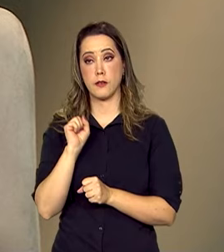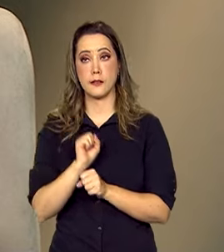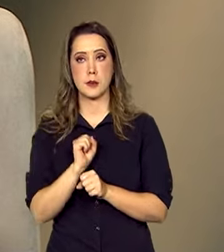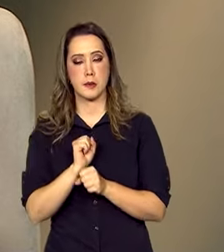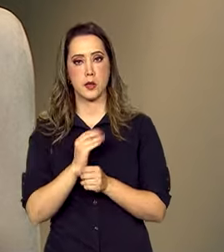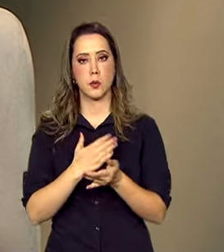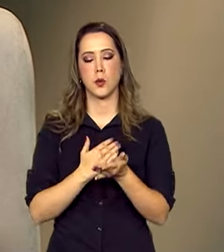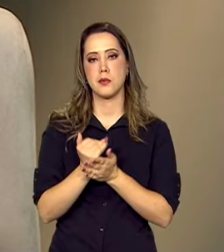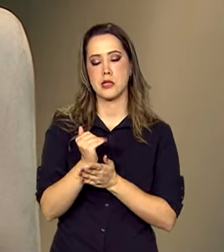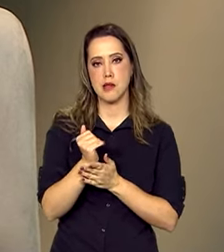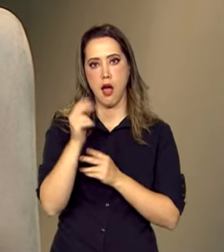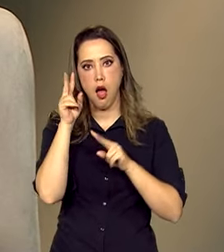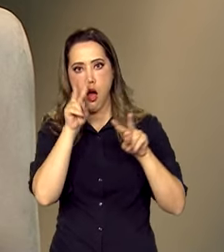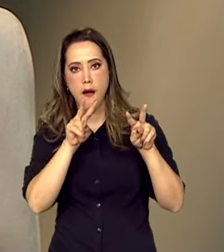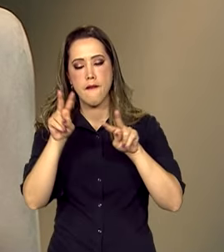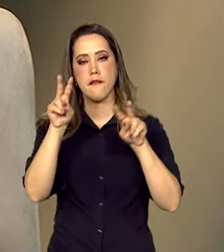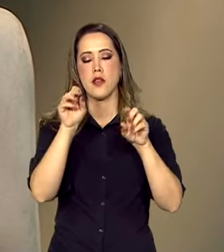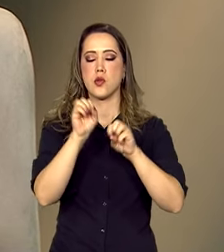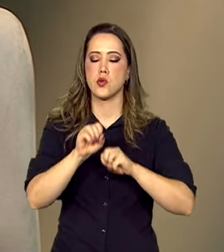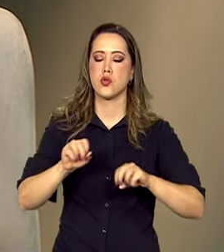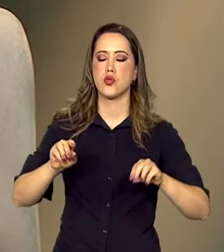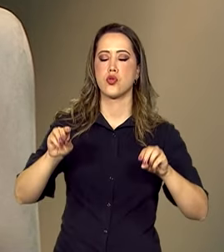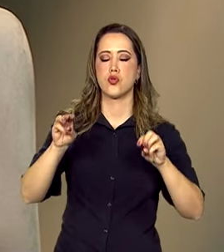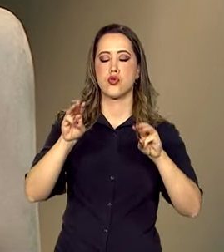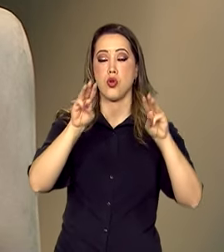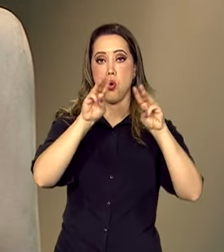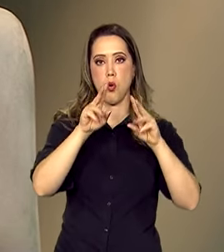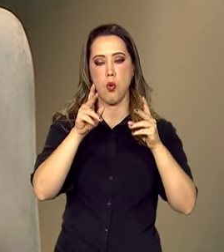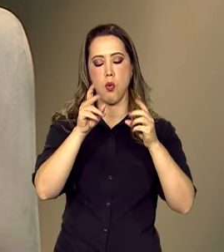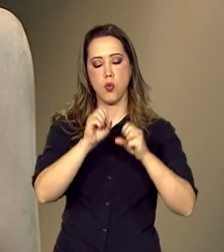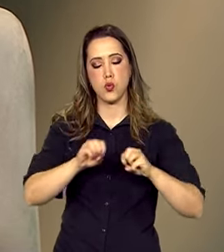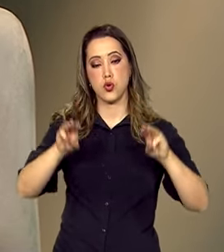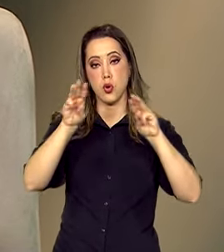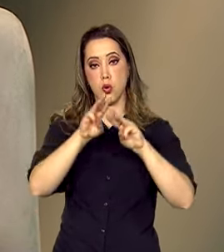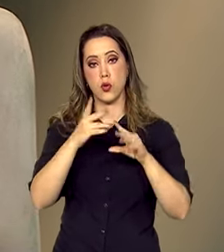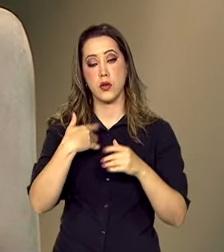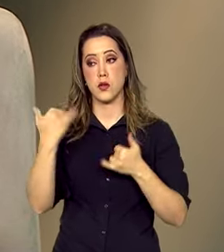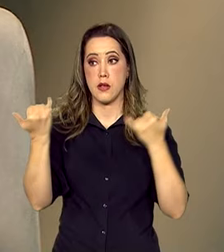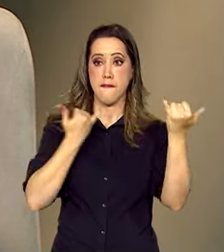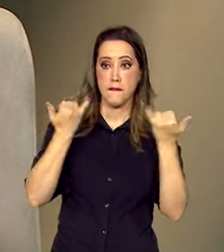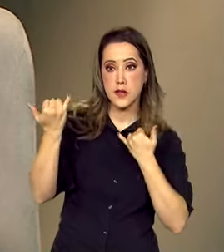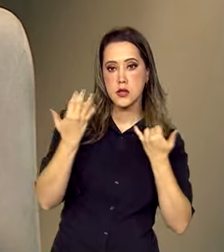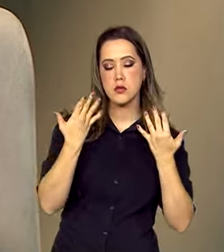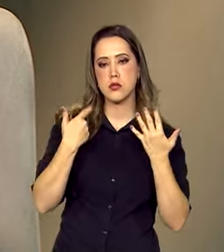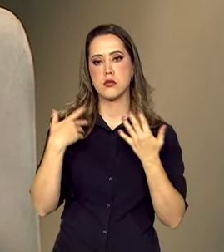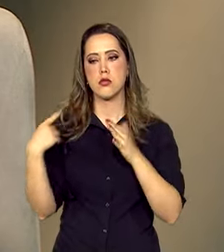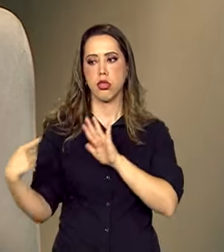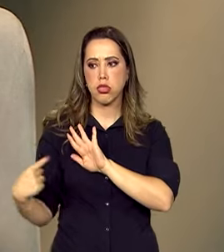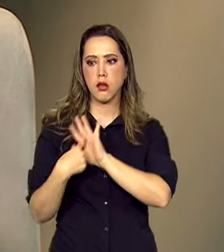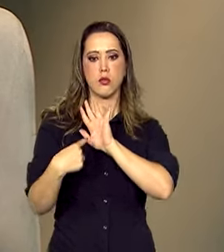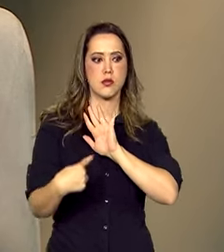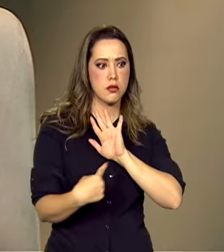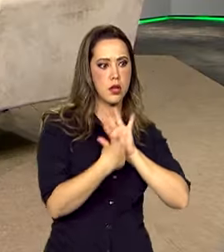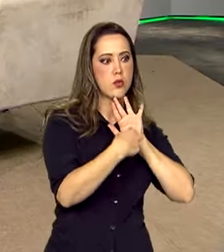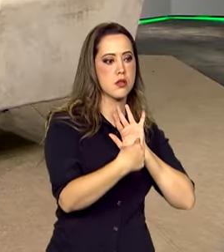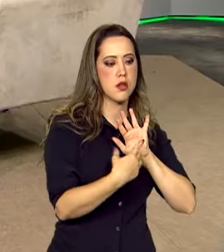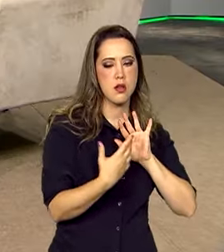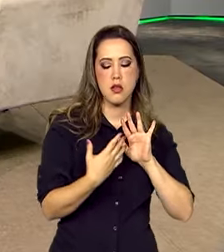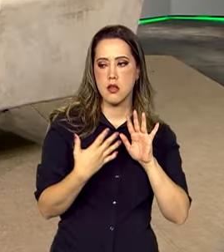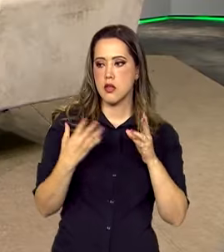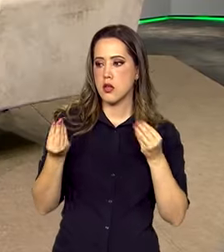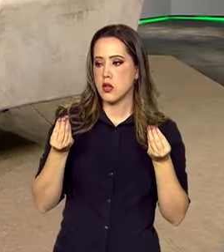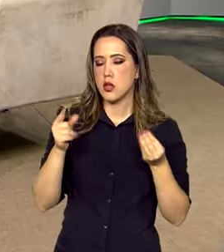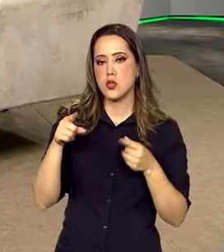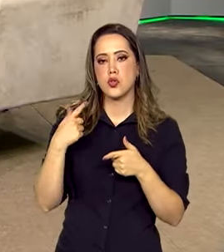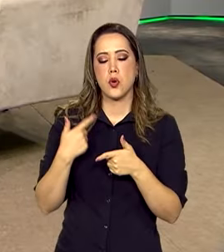show. E o noticiário dava conta, e as denúncias que nós recebemos davam conta, de que